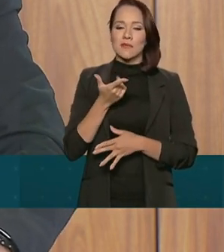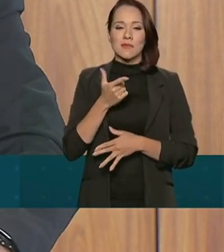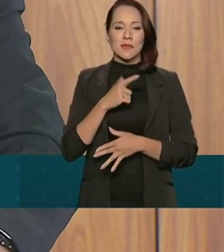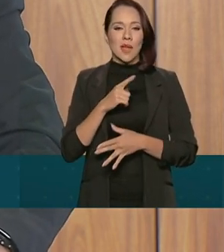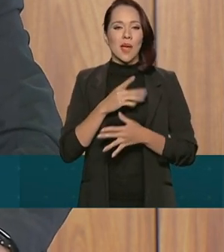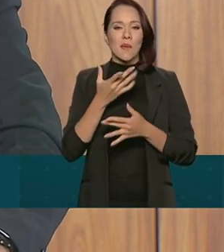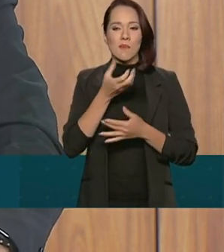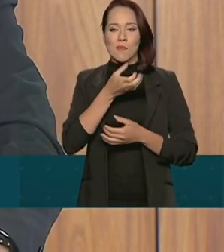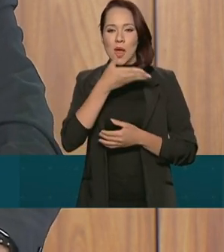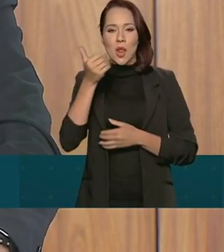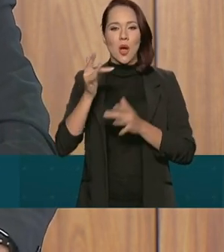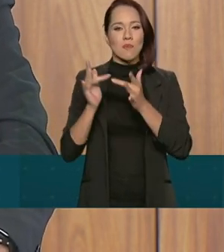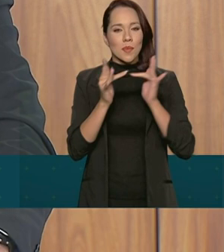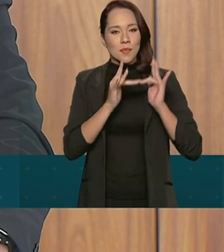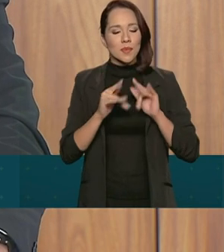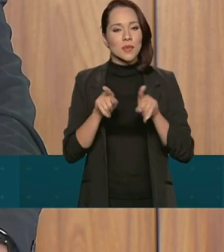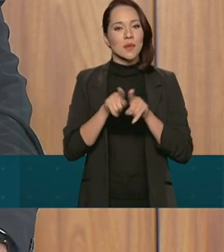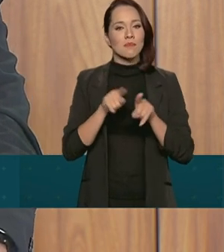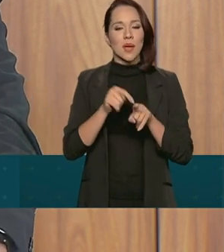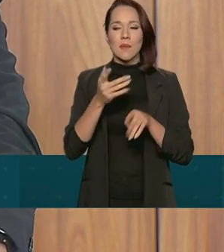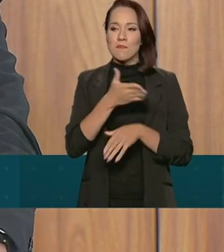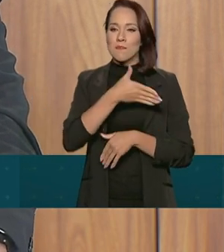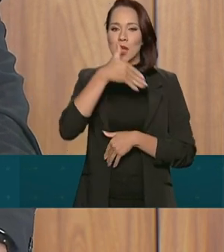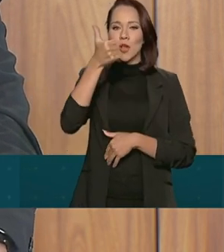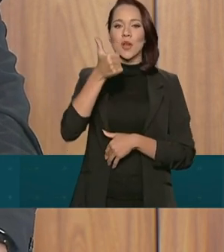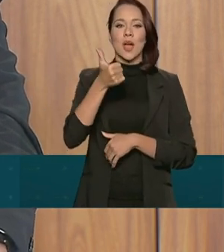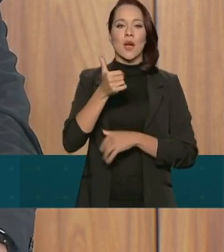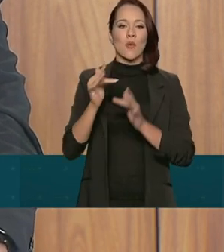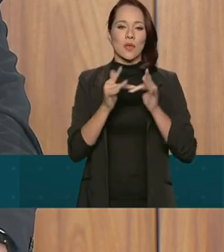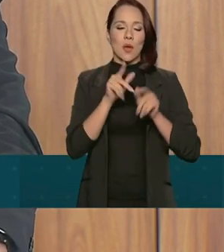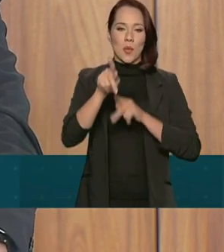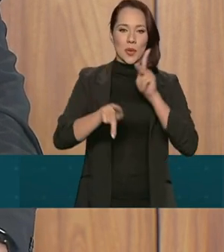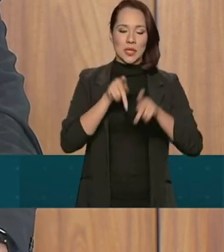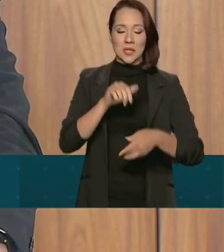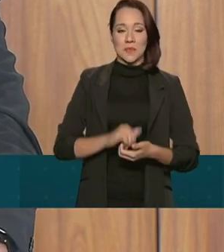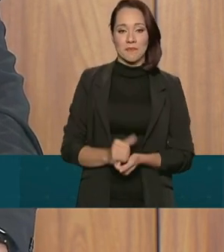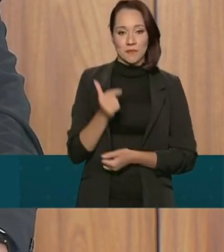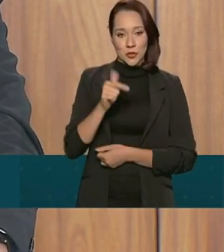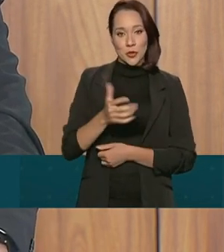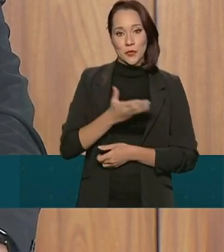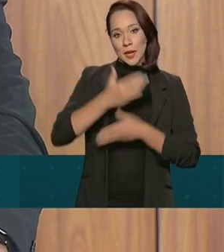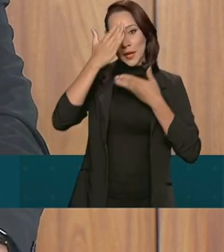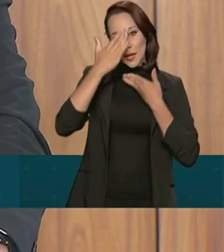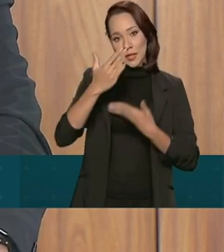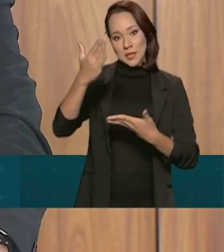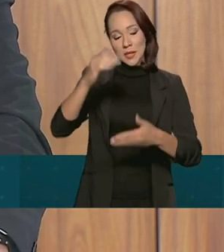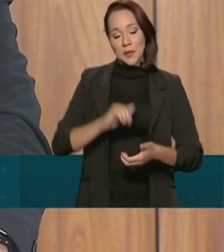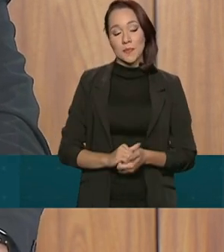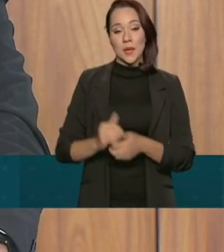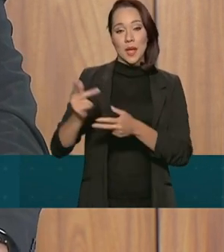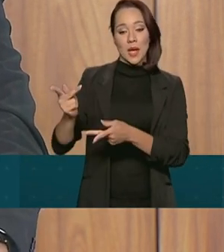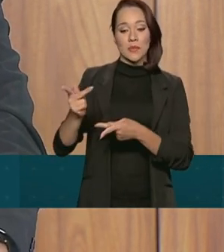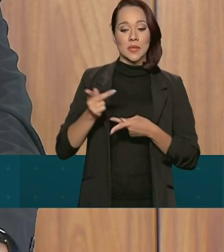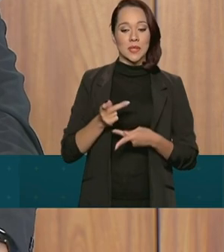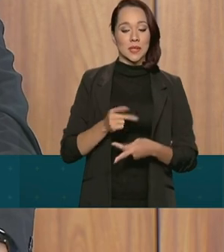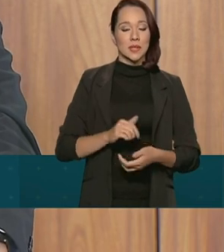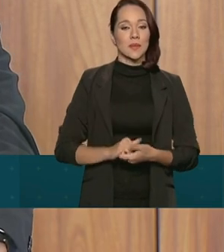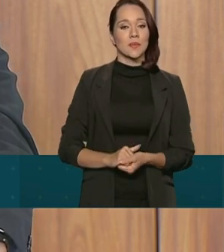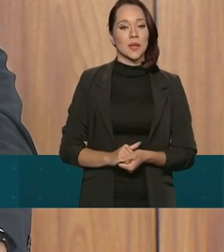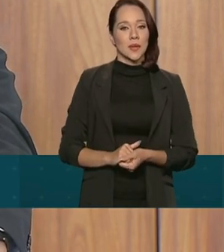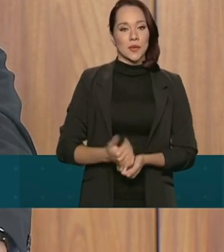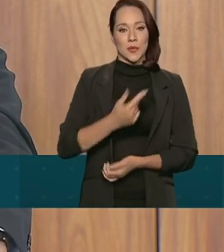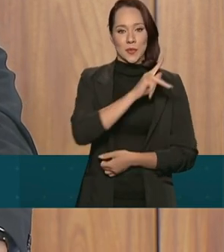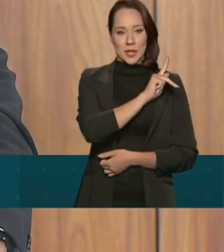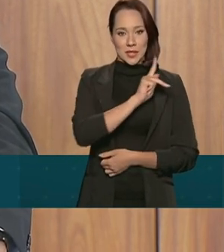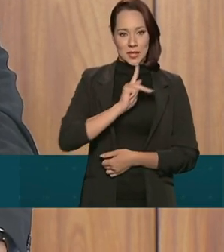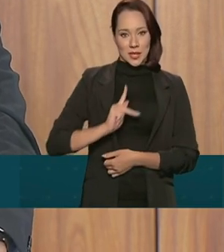provocar melhoria para os nossos povos. Assim sendo, mais uma vez, agradecer a visita do nobre